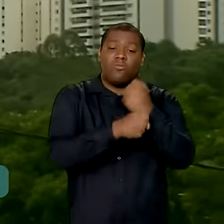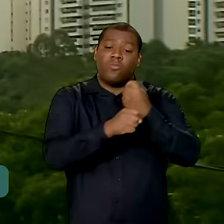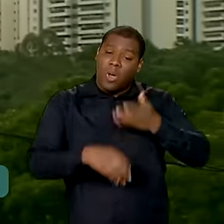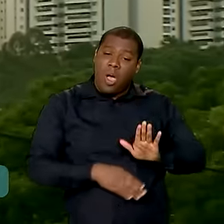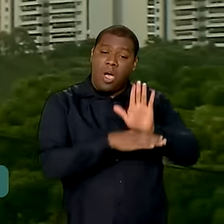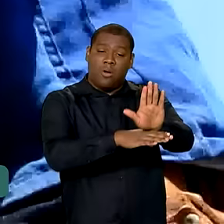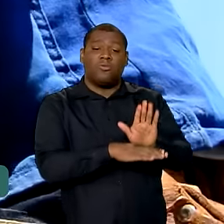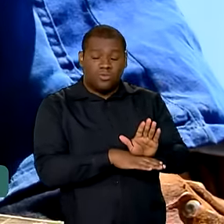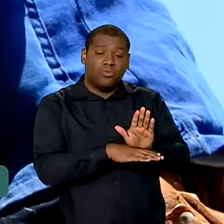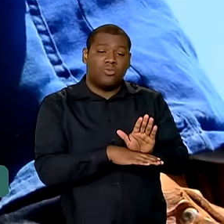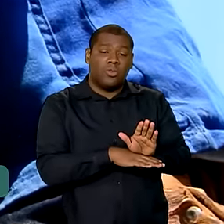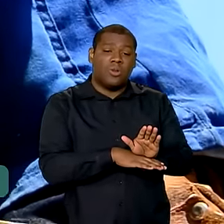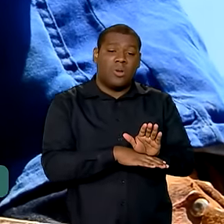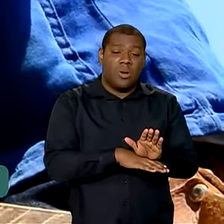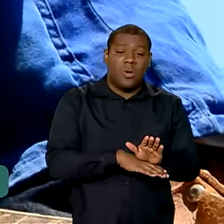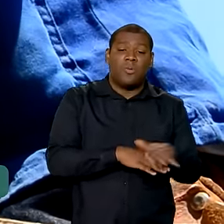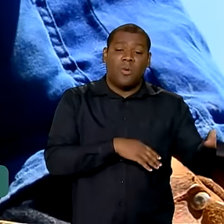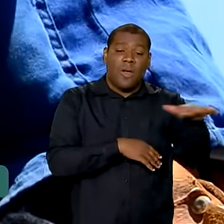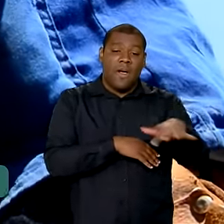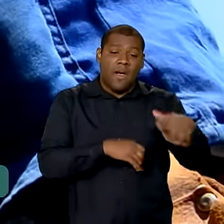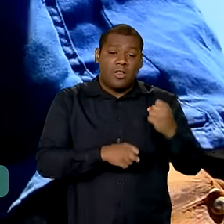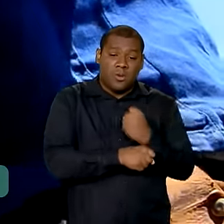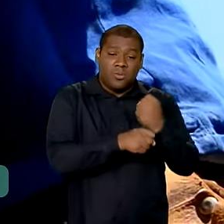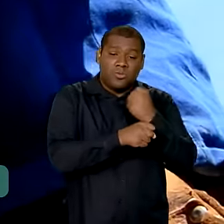ajudar a aquecer o setor.